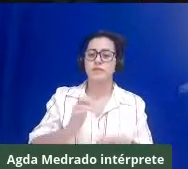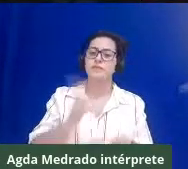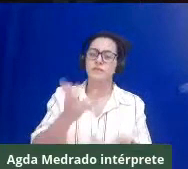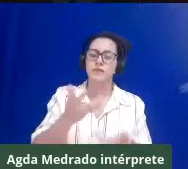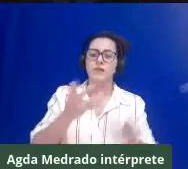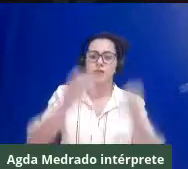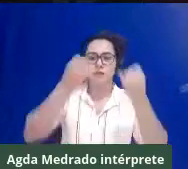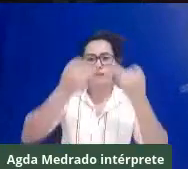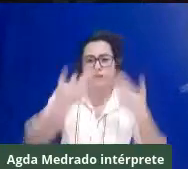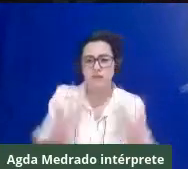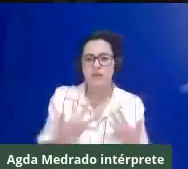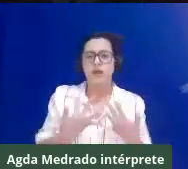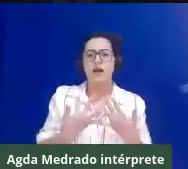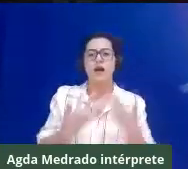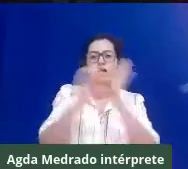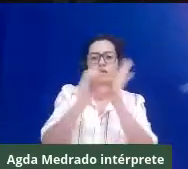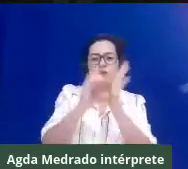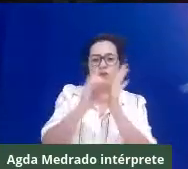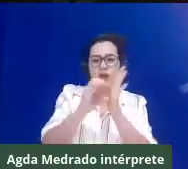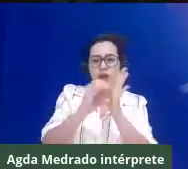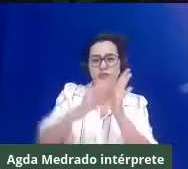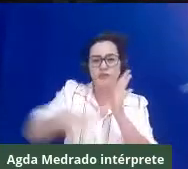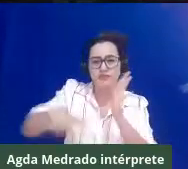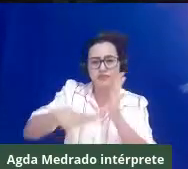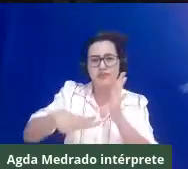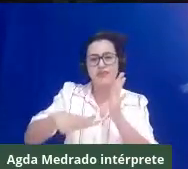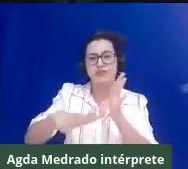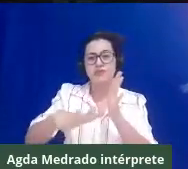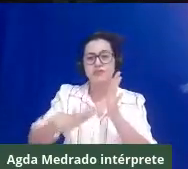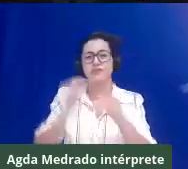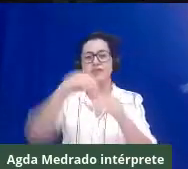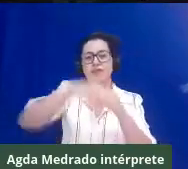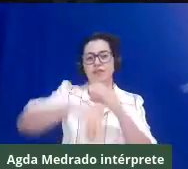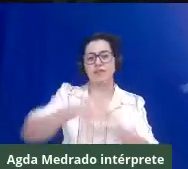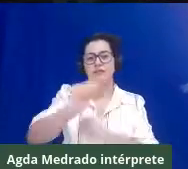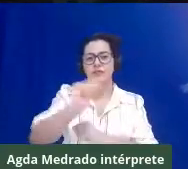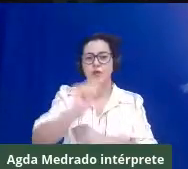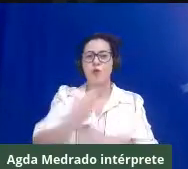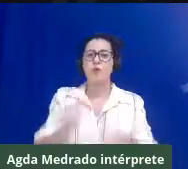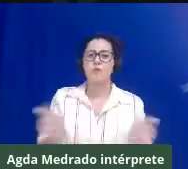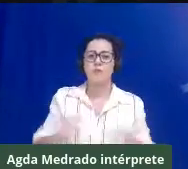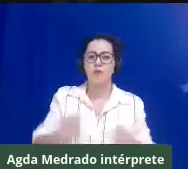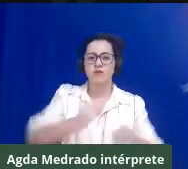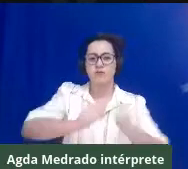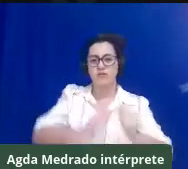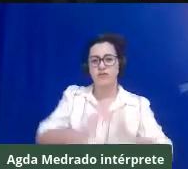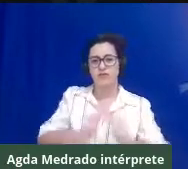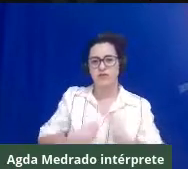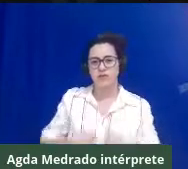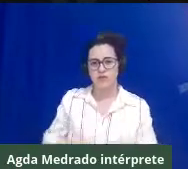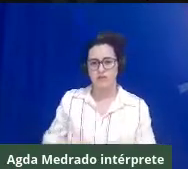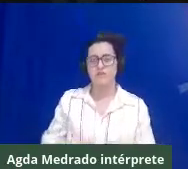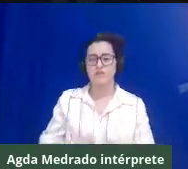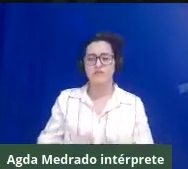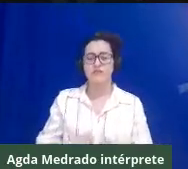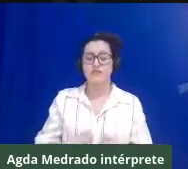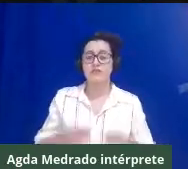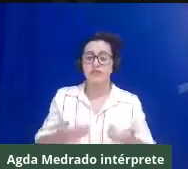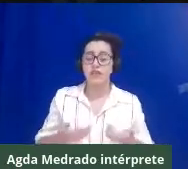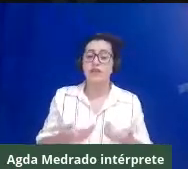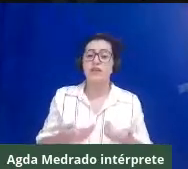nem a sua respectiva associação, pode comercializá-la. E muito também, que se torna um avanço,